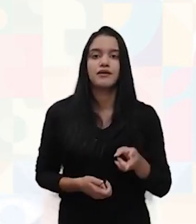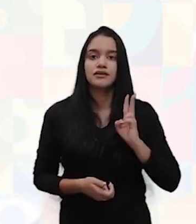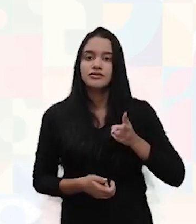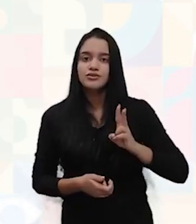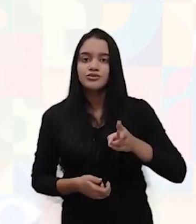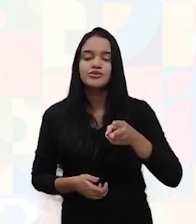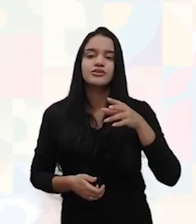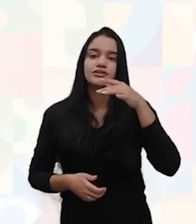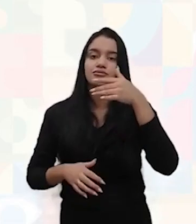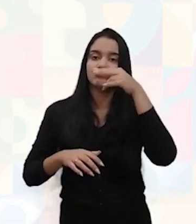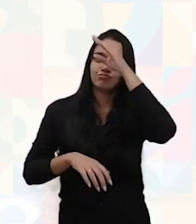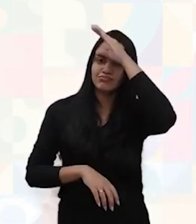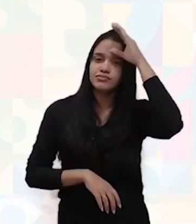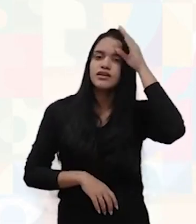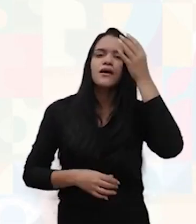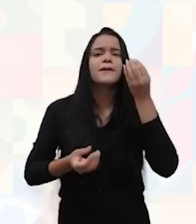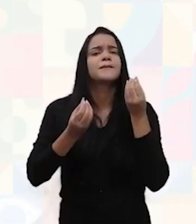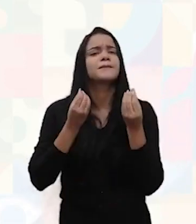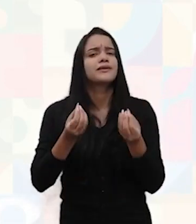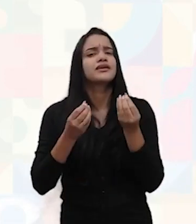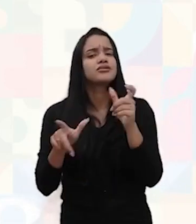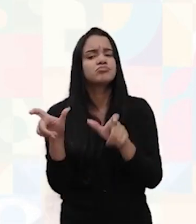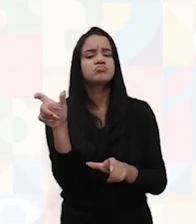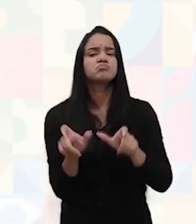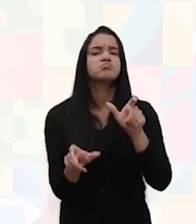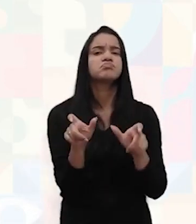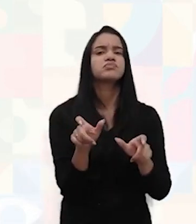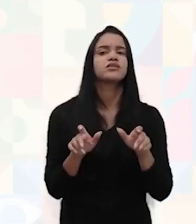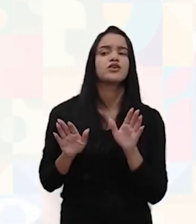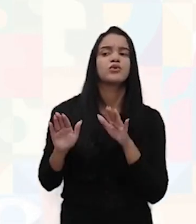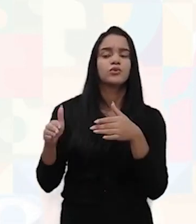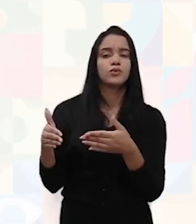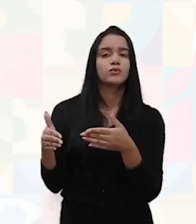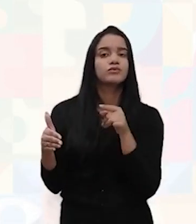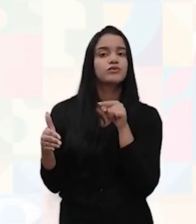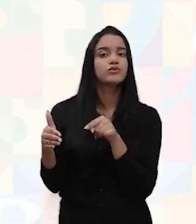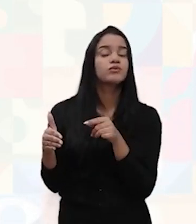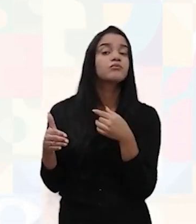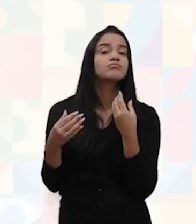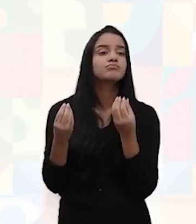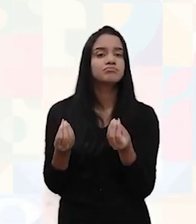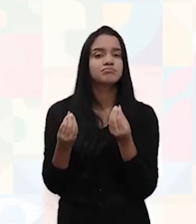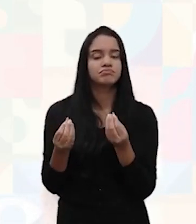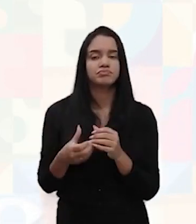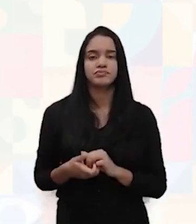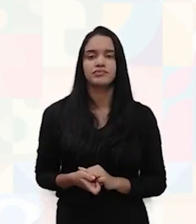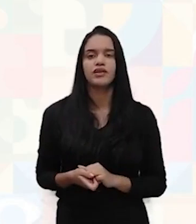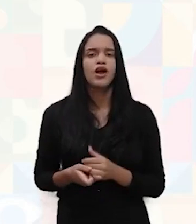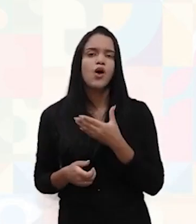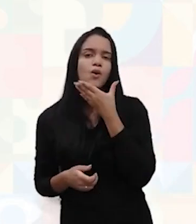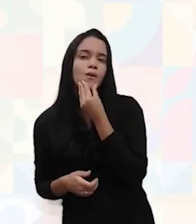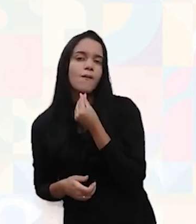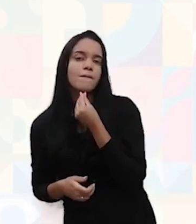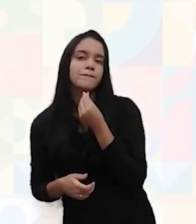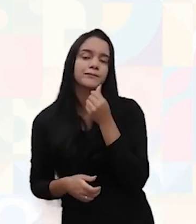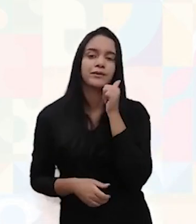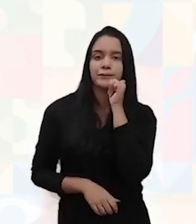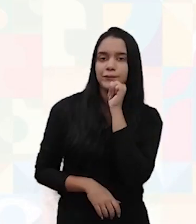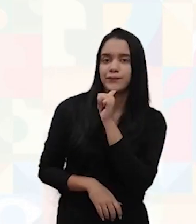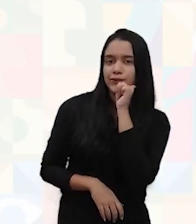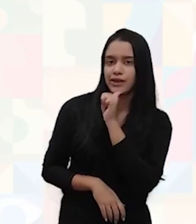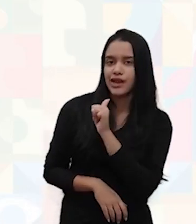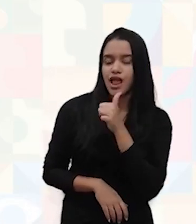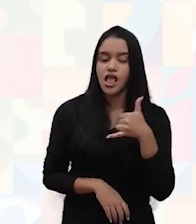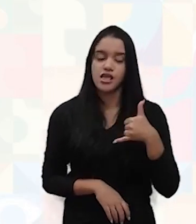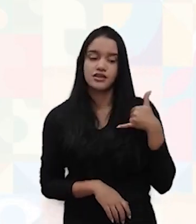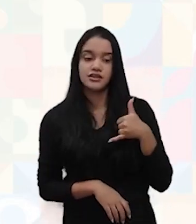clientes, então, é pra quem? Pra quem esse meu produto se destina? É pra homens e mulheres de idade